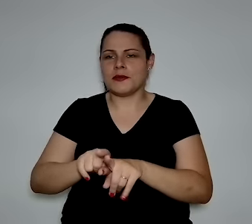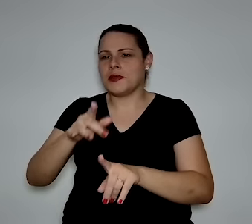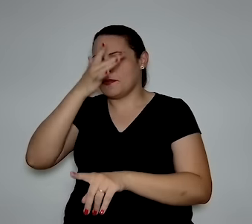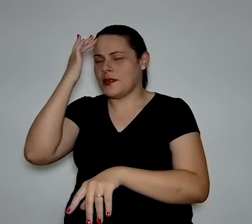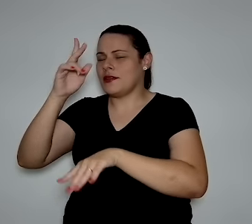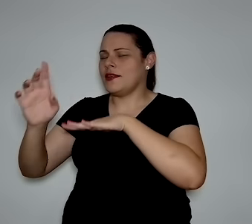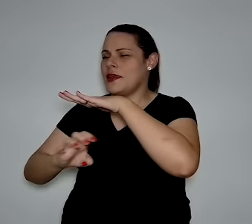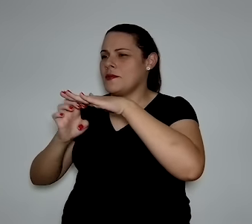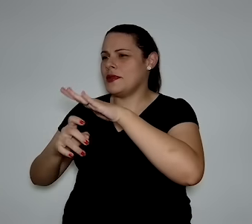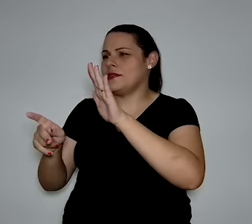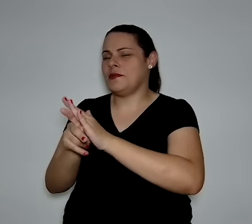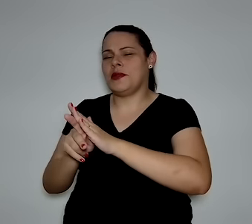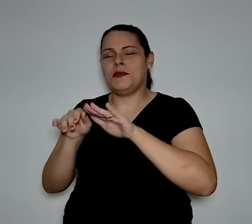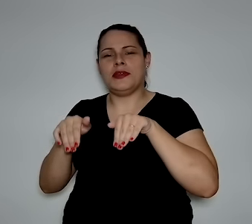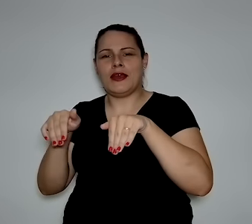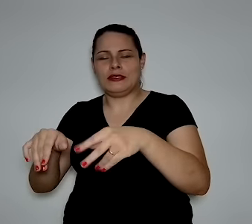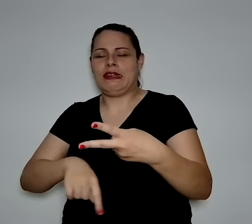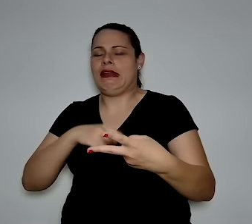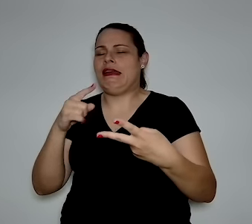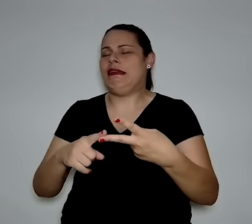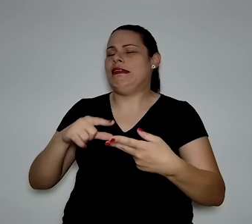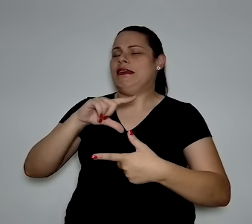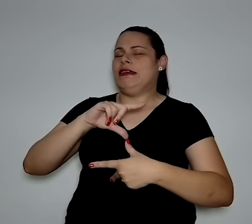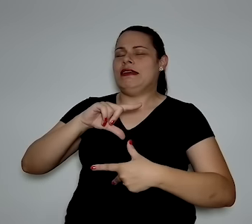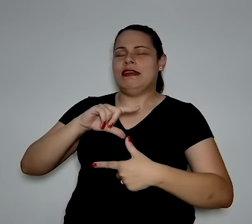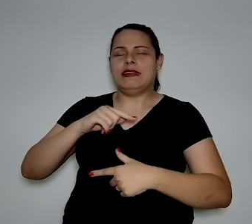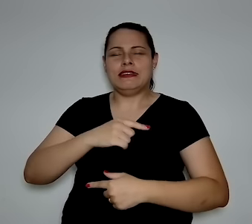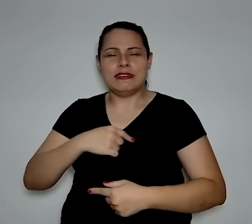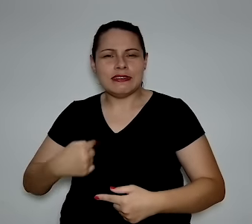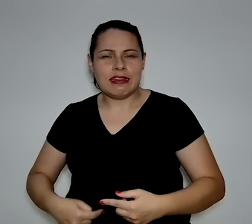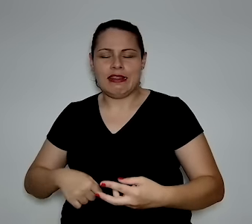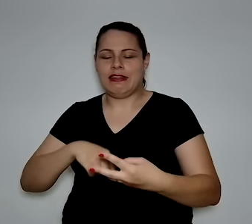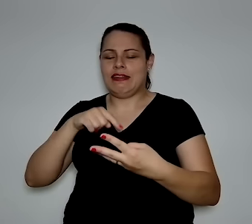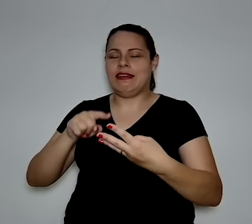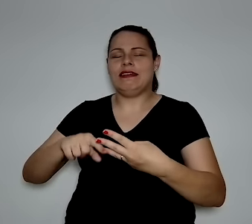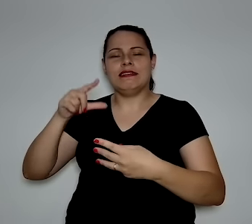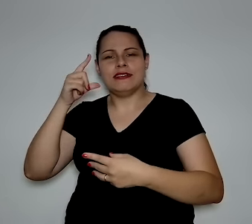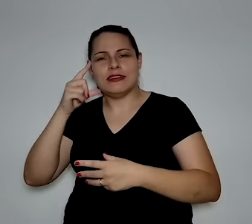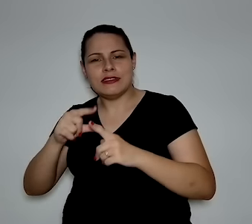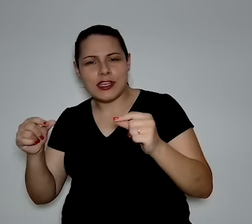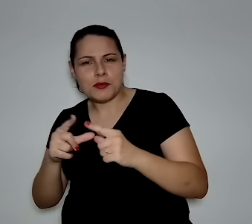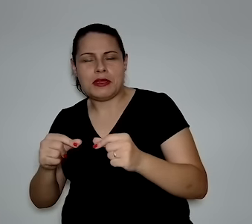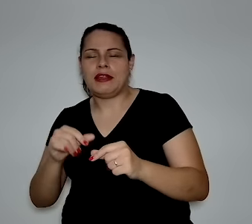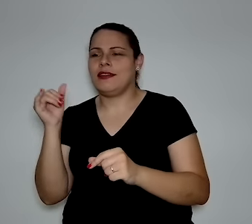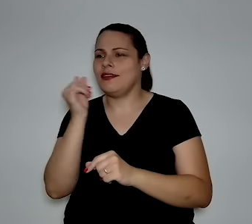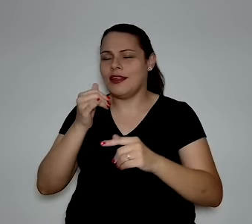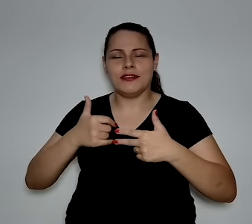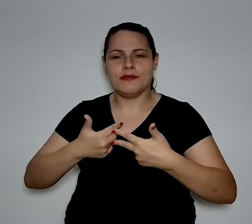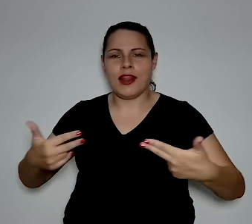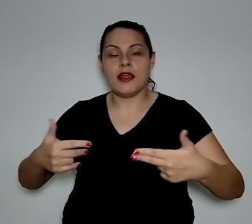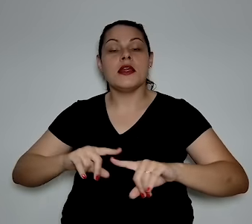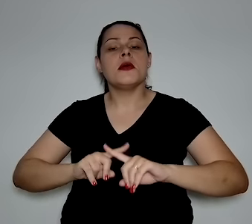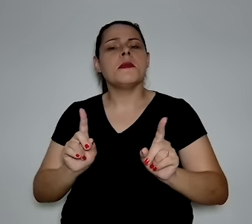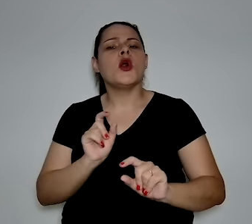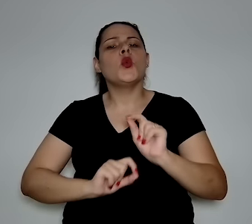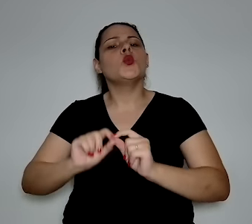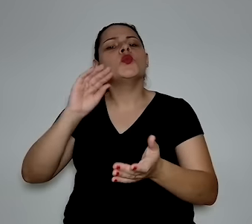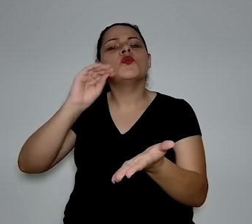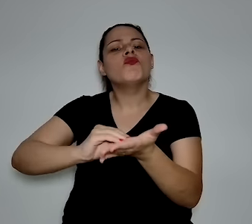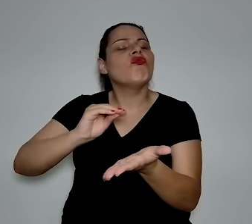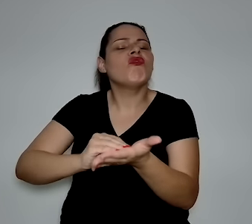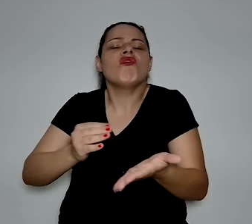e tem australiano, tem japonês, tem francês, tem de tudo, tem holandês. Agora, que falta?